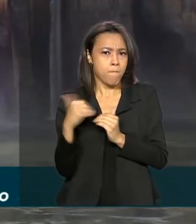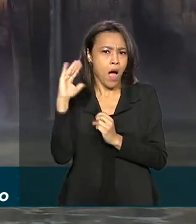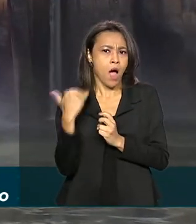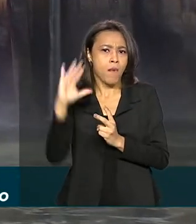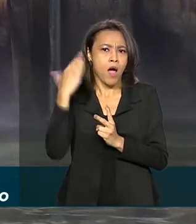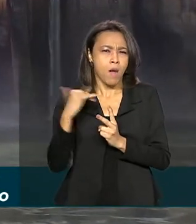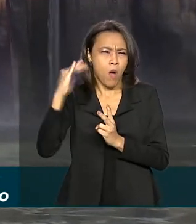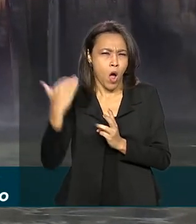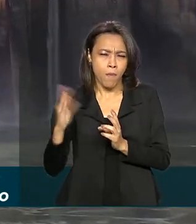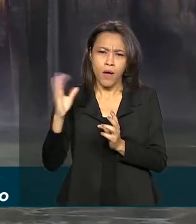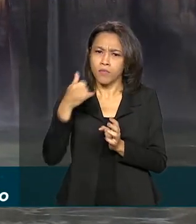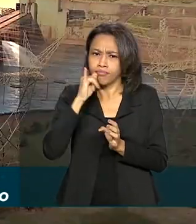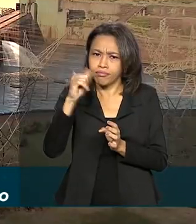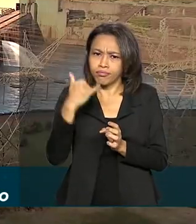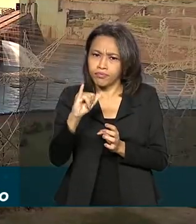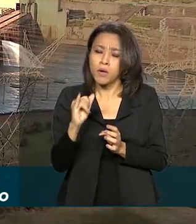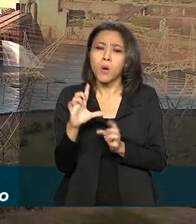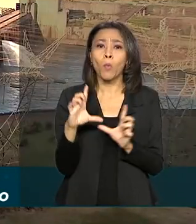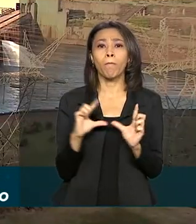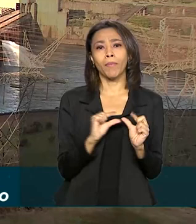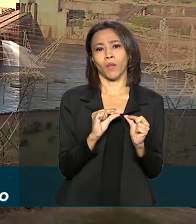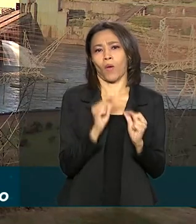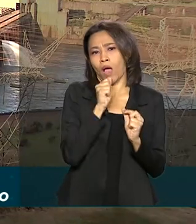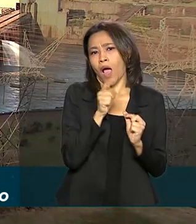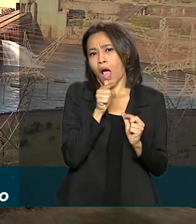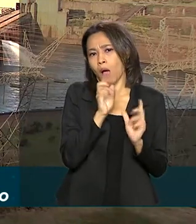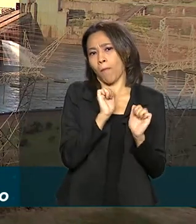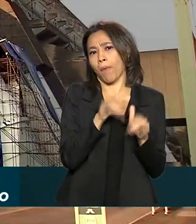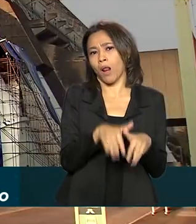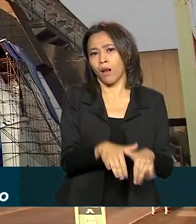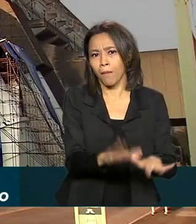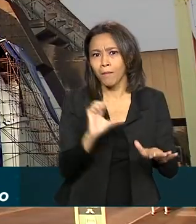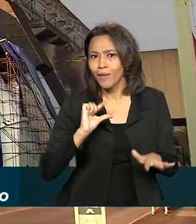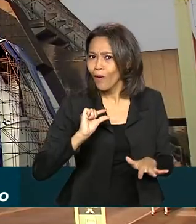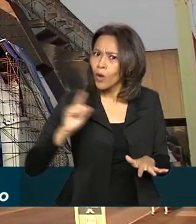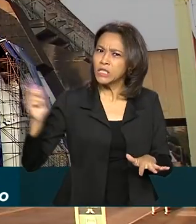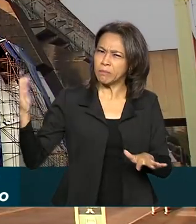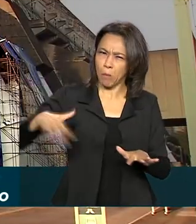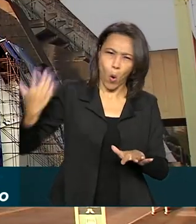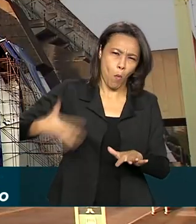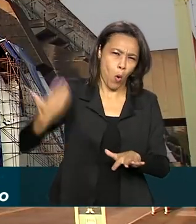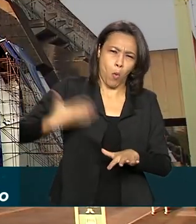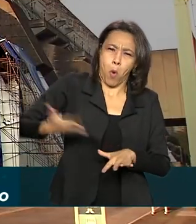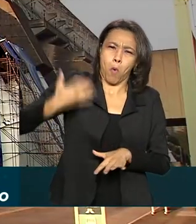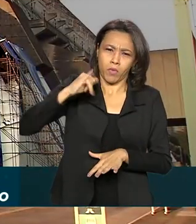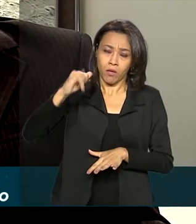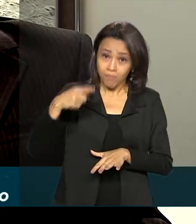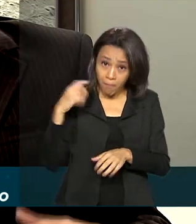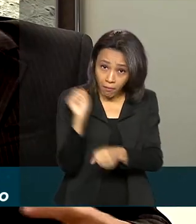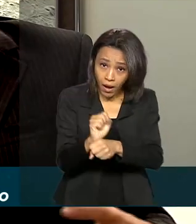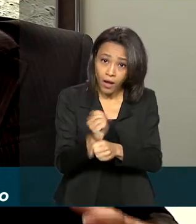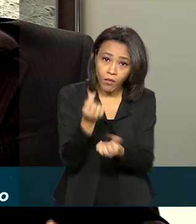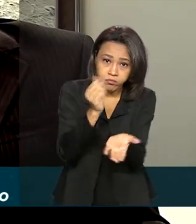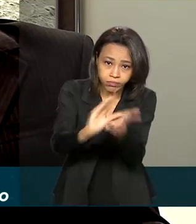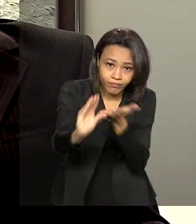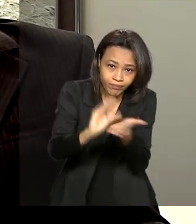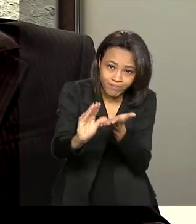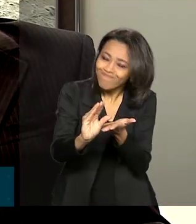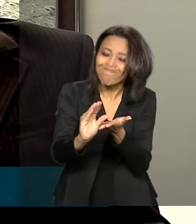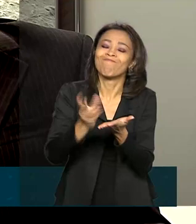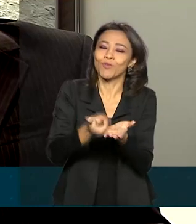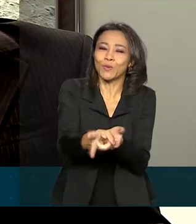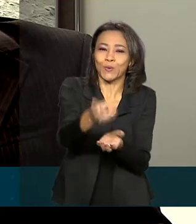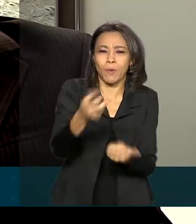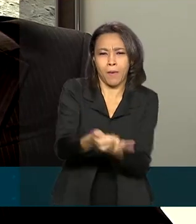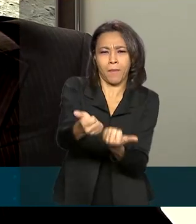energia com menos água. E para que ela continue grande, os investimentos não param. Fizemos investimento